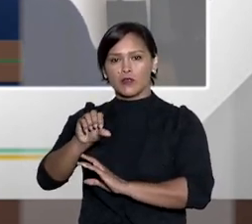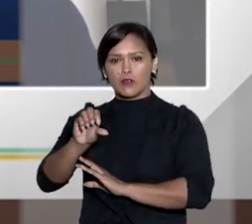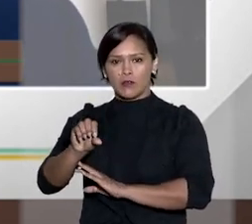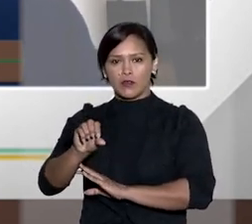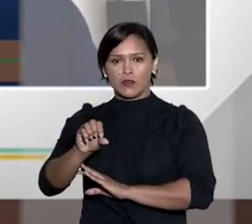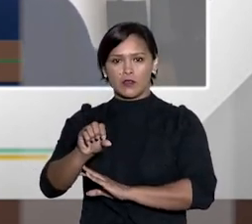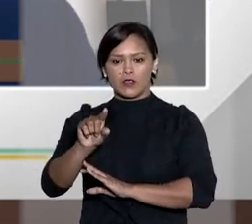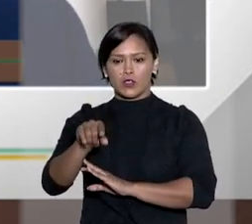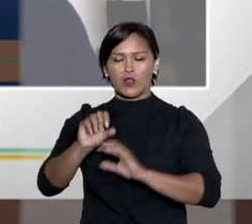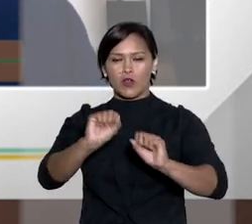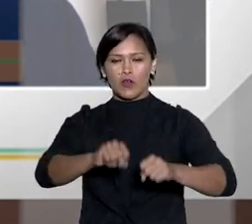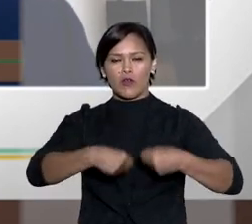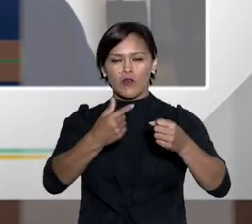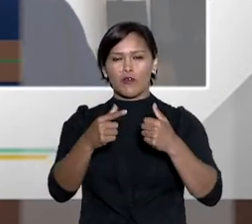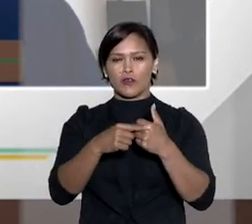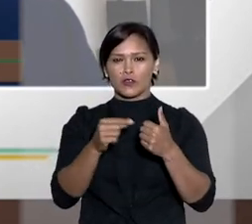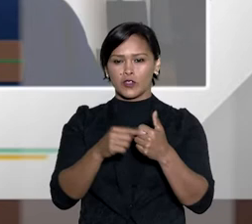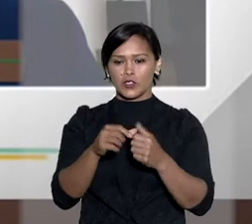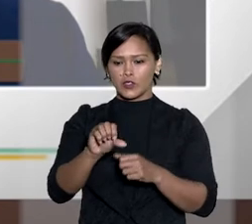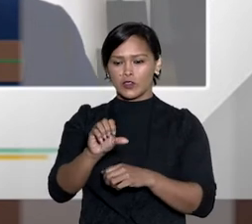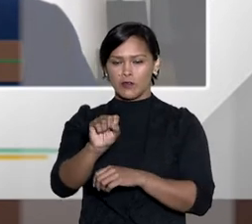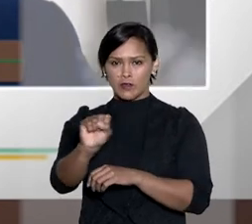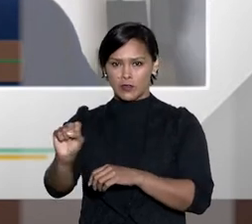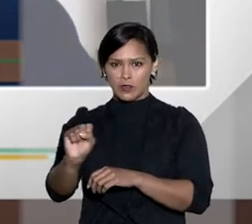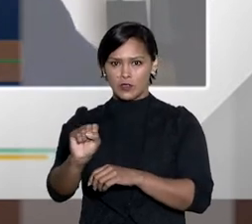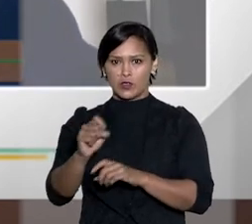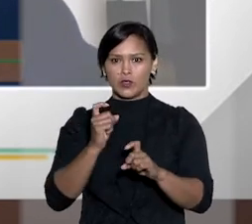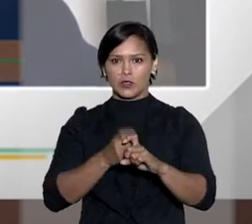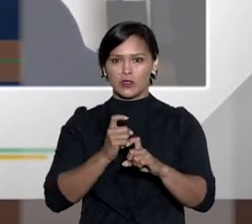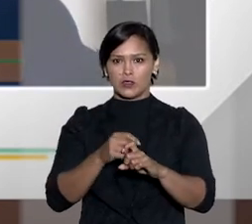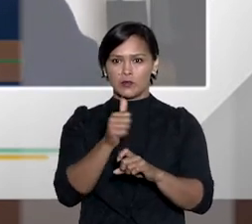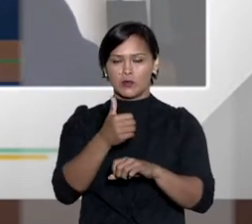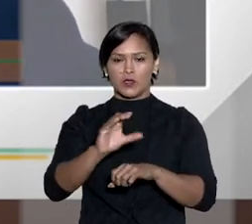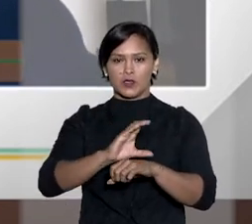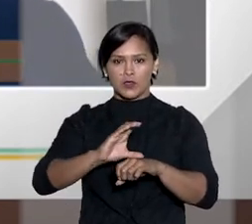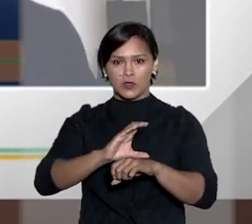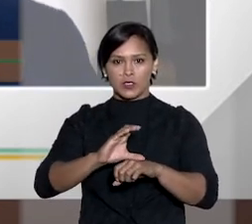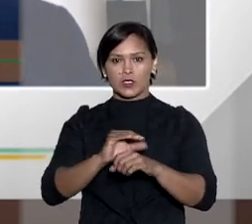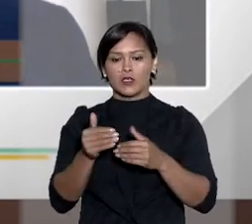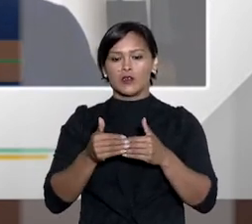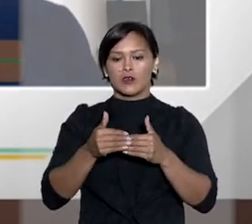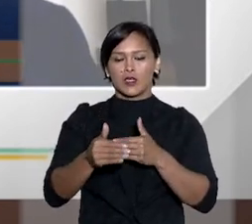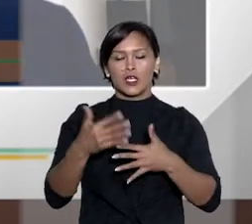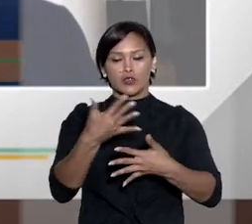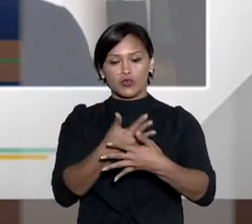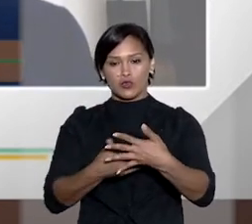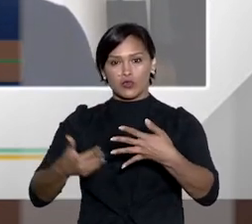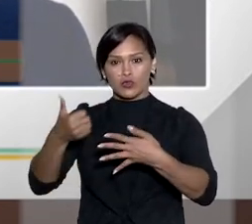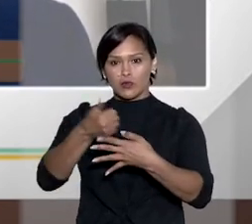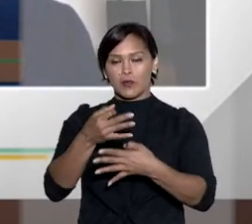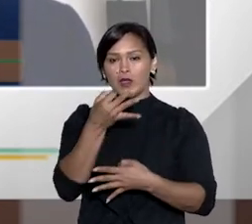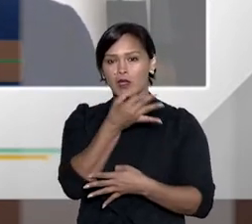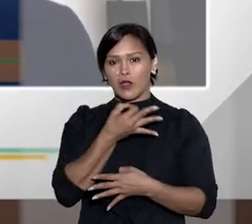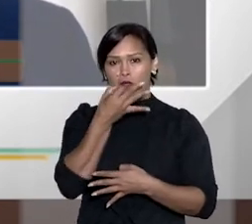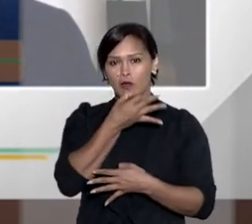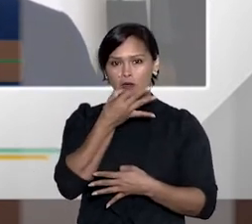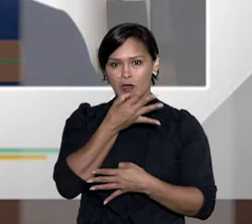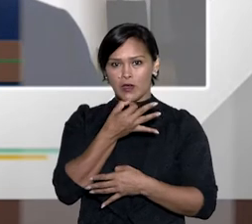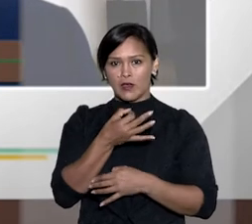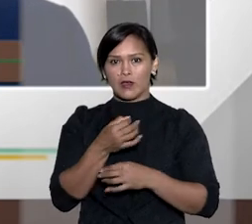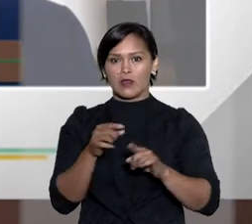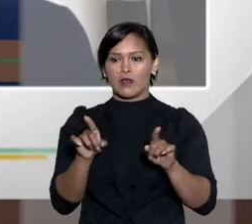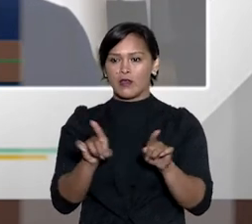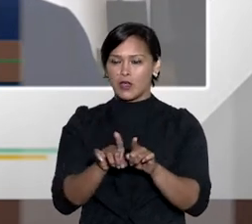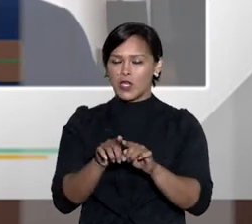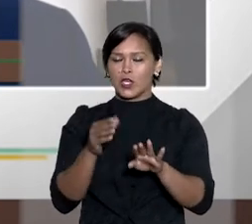artigo 98, inciso 1º da Constituição, ele será um procedimento sumário, oral consensual consensual.